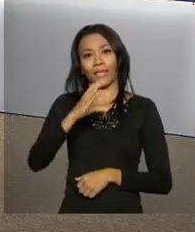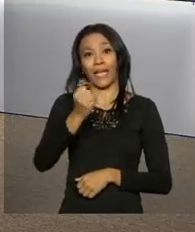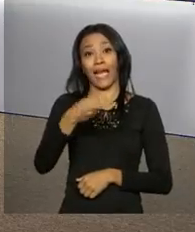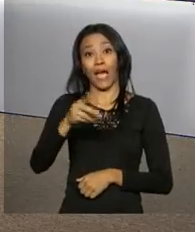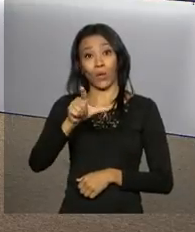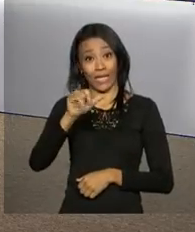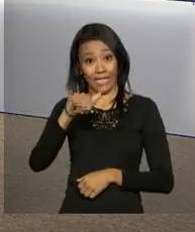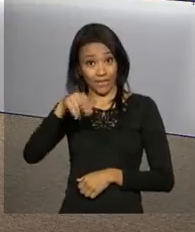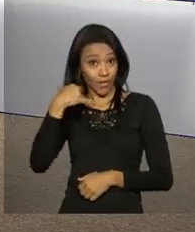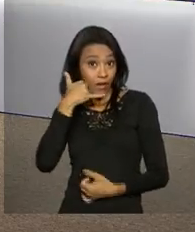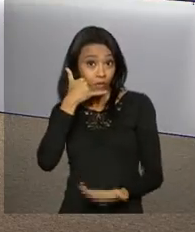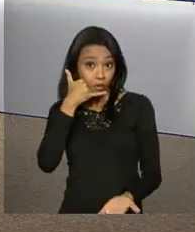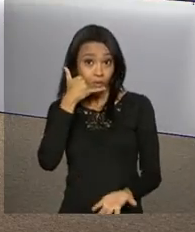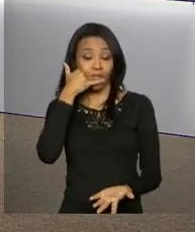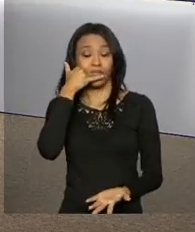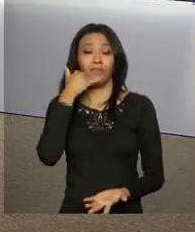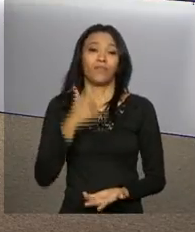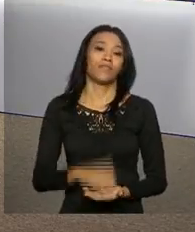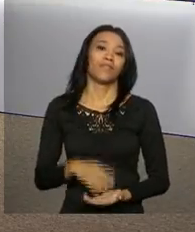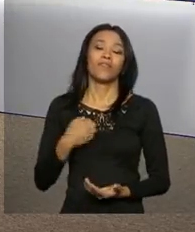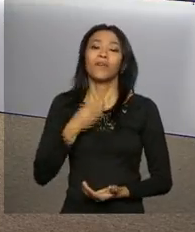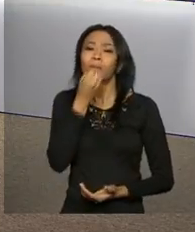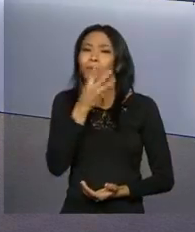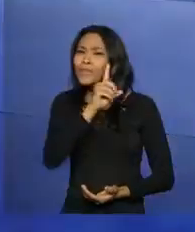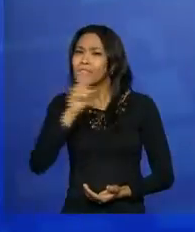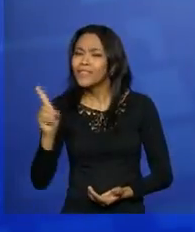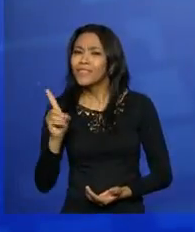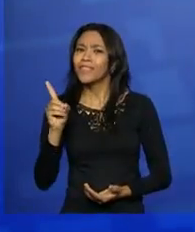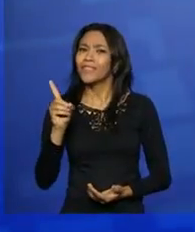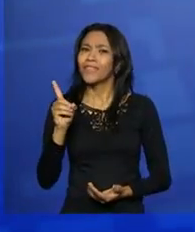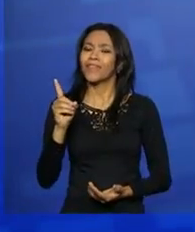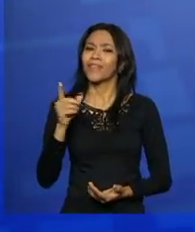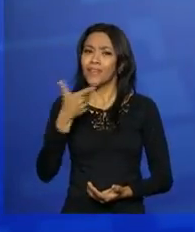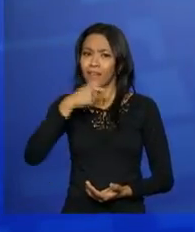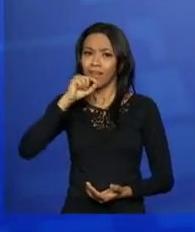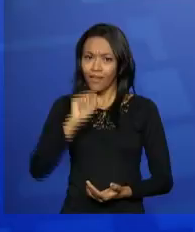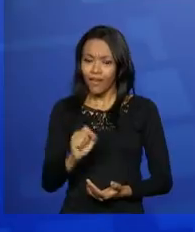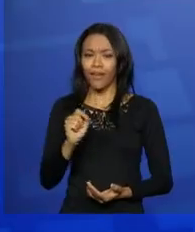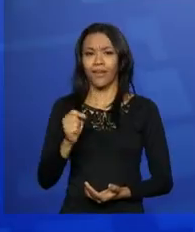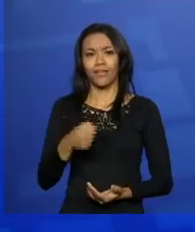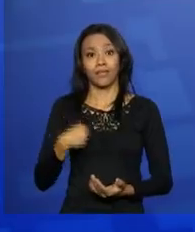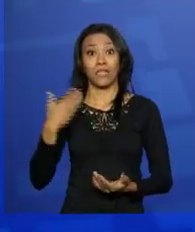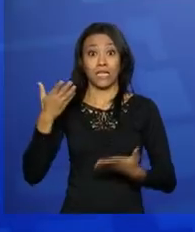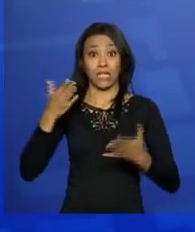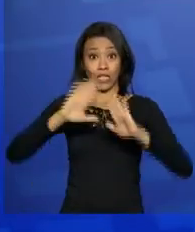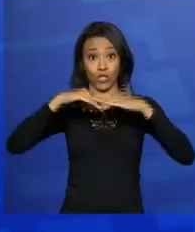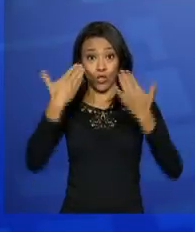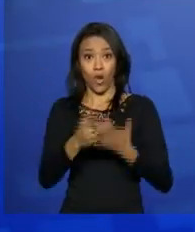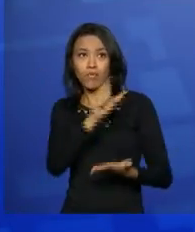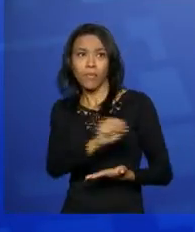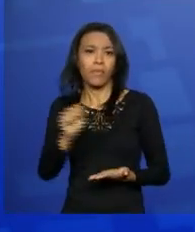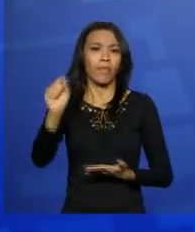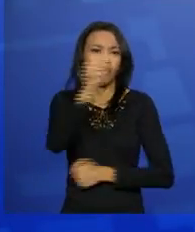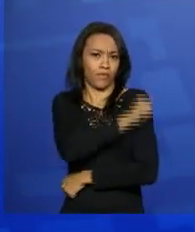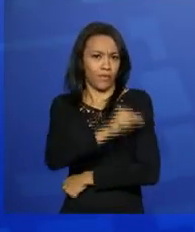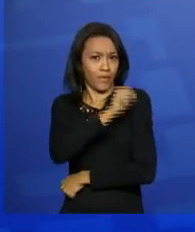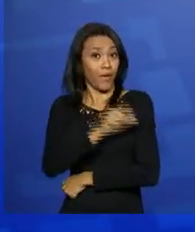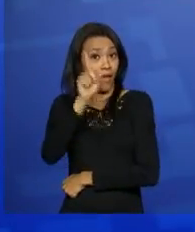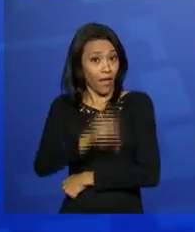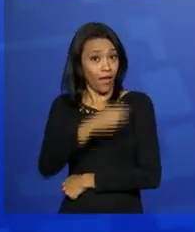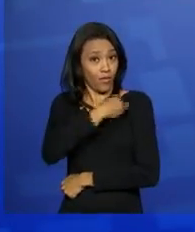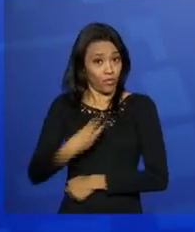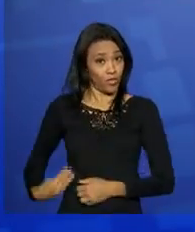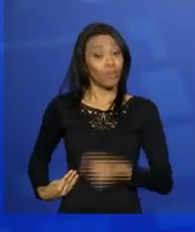telefone. Bom dia, Carolina. Bom dia, Jaime. Quem acompanha a mobilização nas escolas aqui no Rio de Janeiro é o